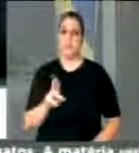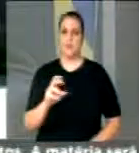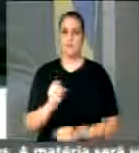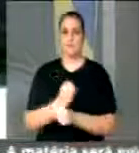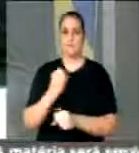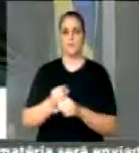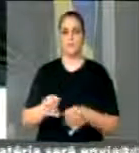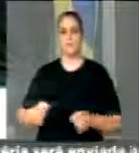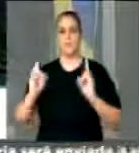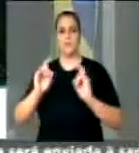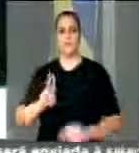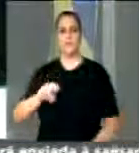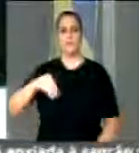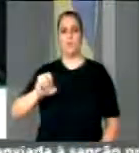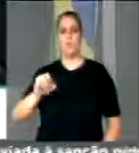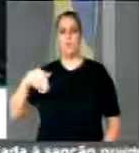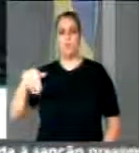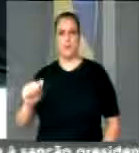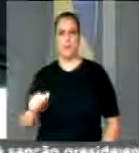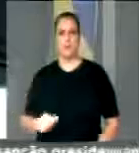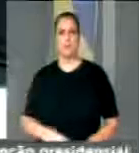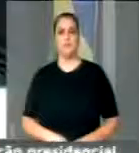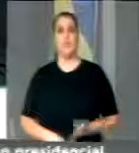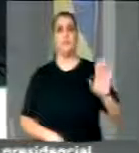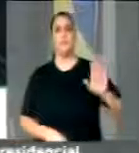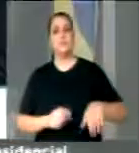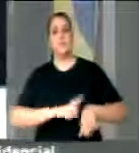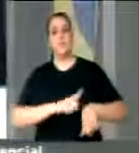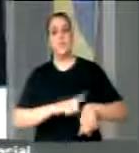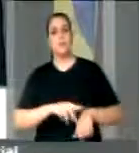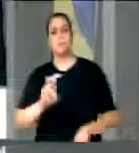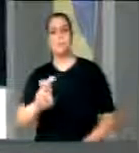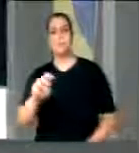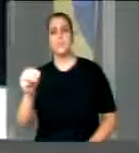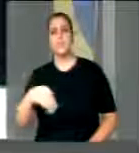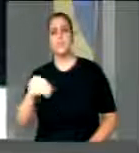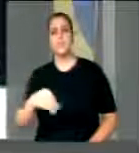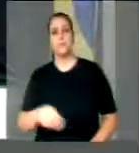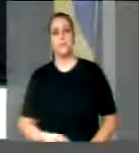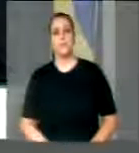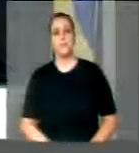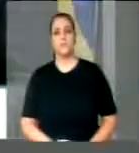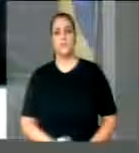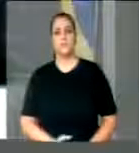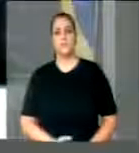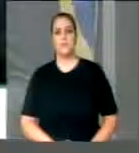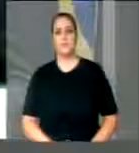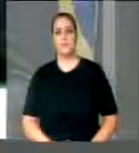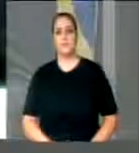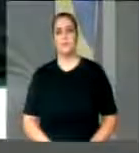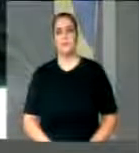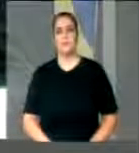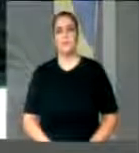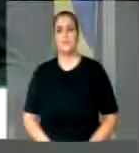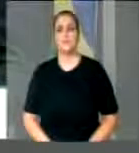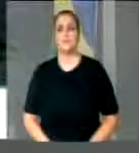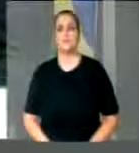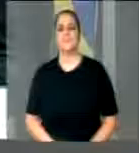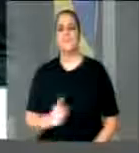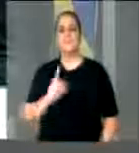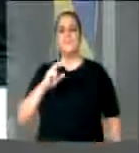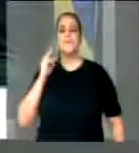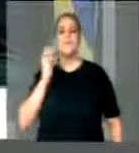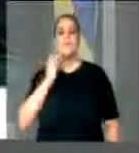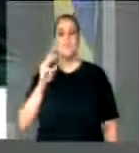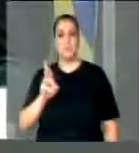que destinei para o município de Itapecuru, Mirim, através do governo do Estado e ele, juntamente com o prefeito Miguel Lauande